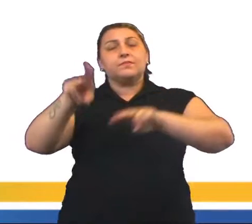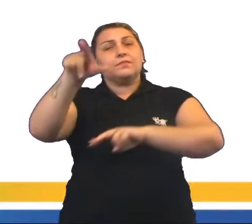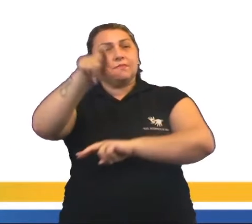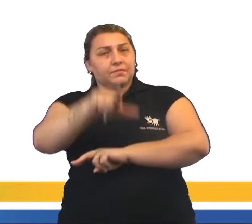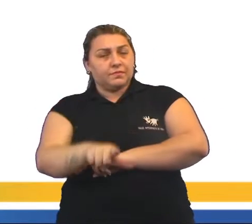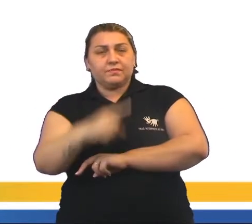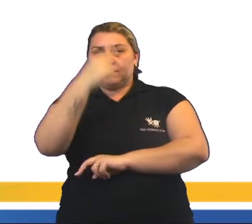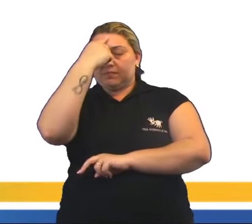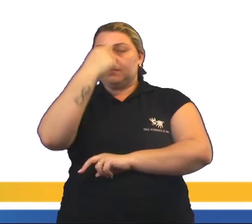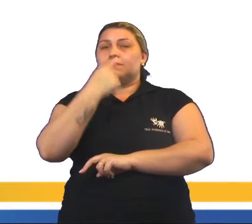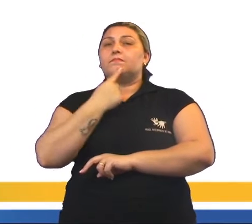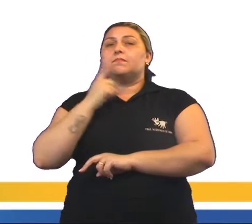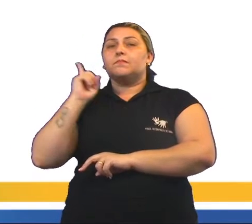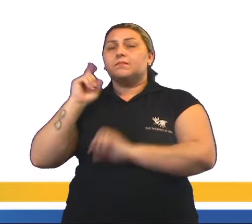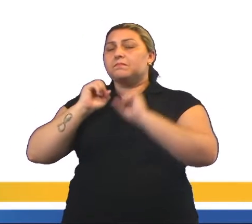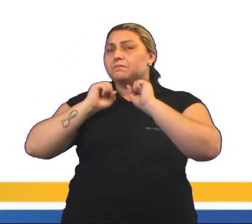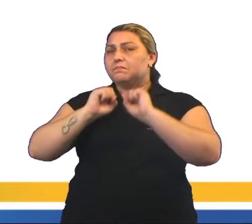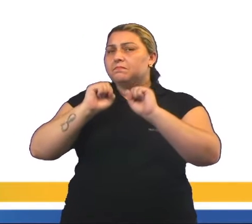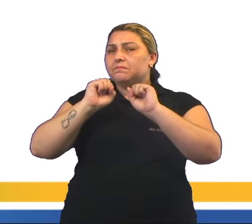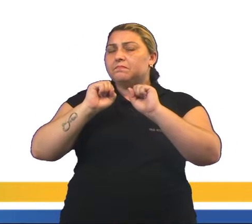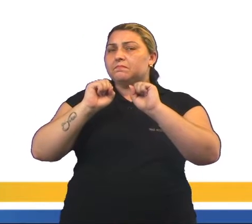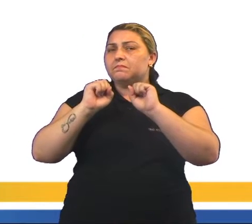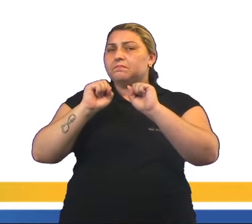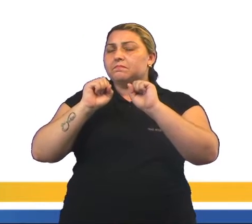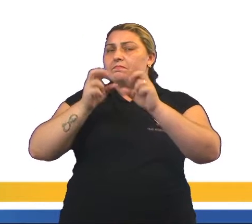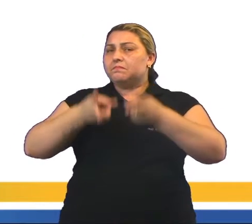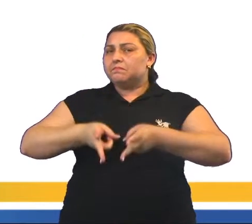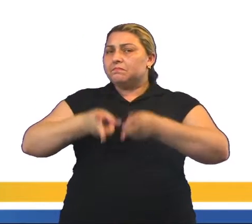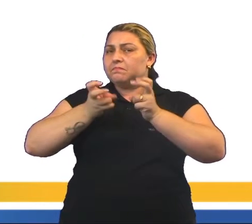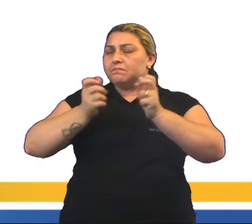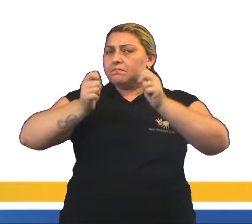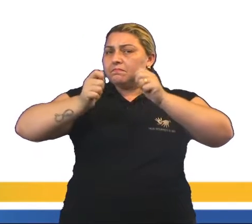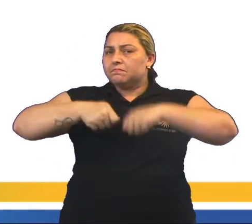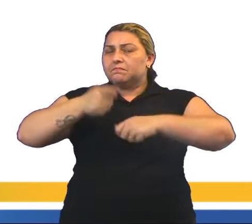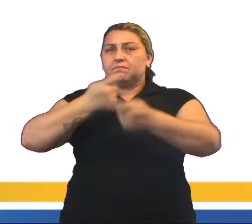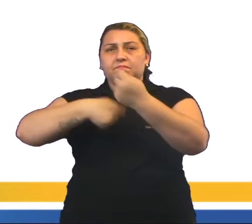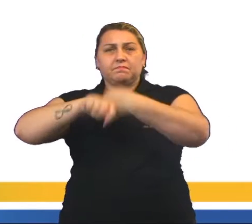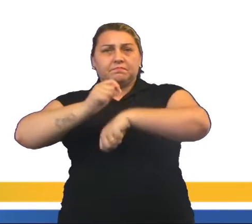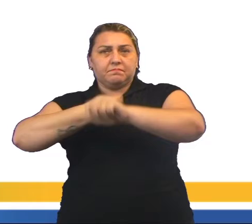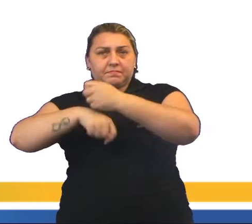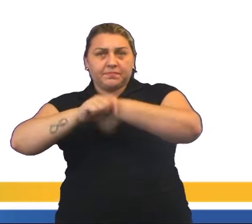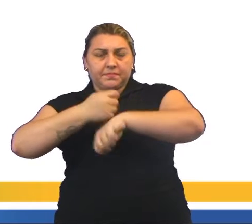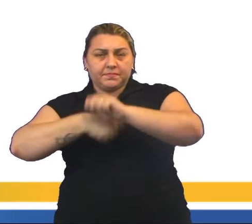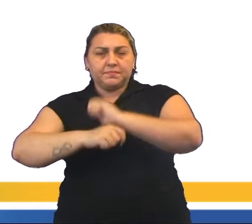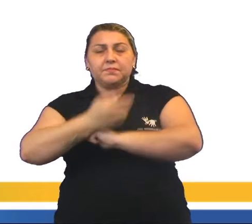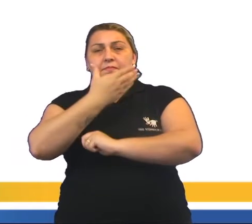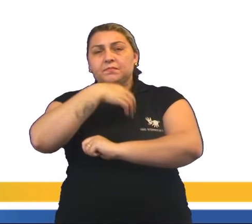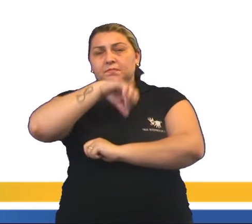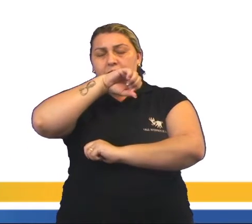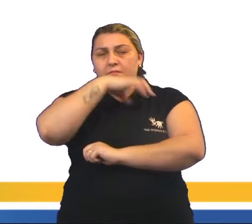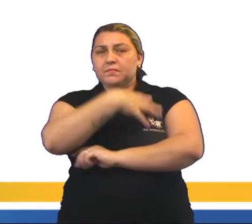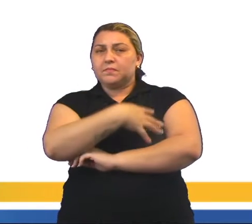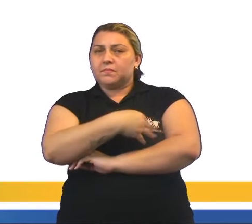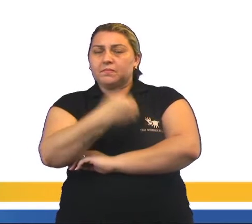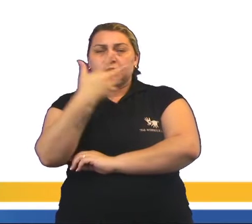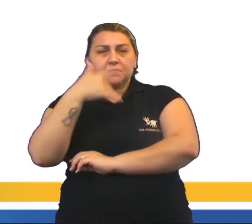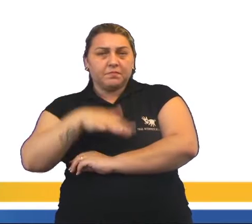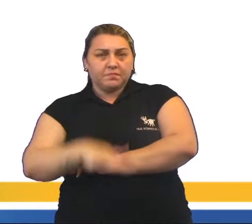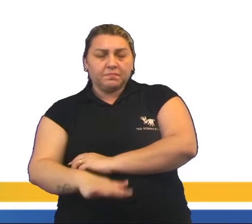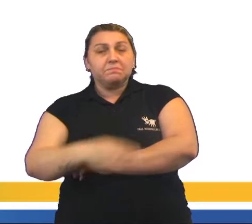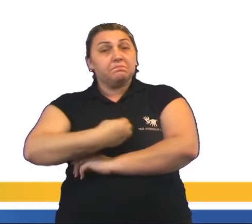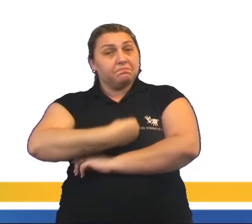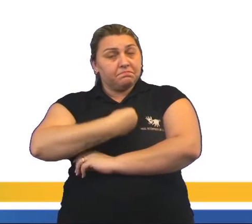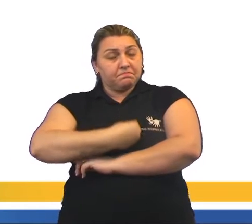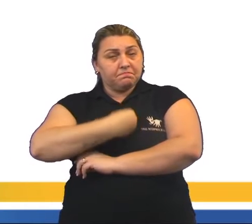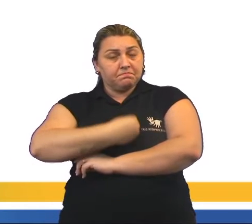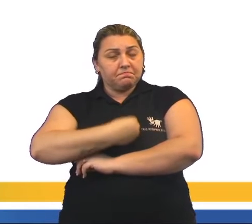vez a imagem, você pode observar as condições econômicas que esse pai e que essa criança